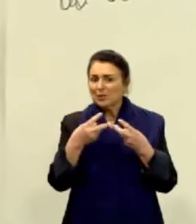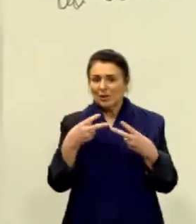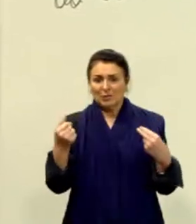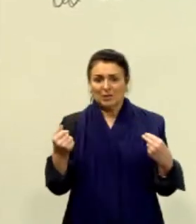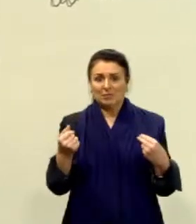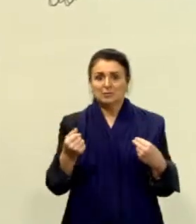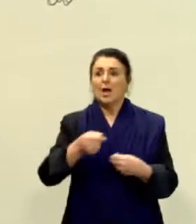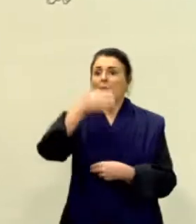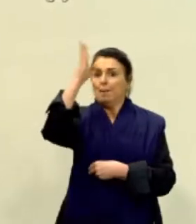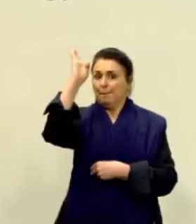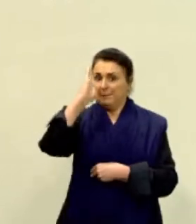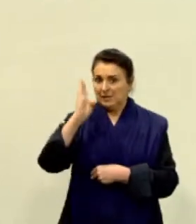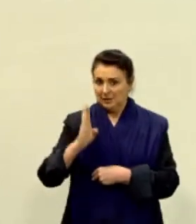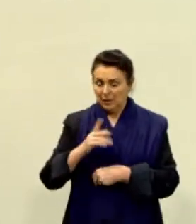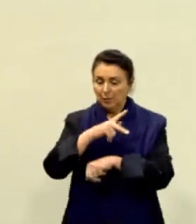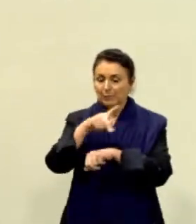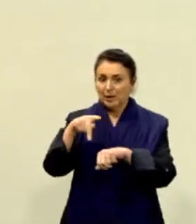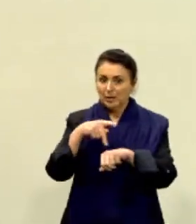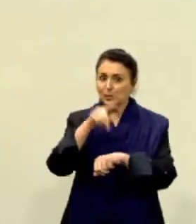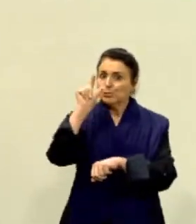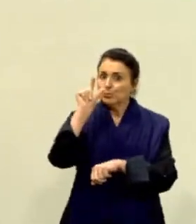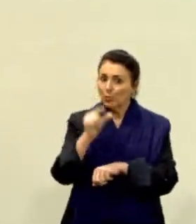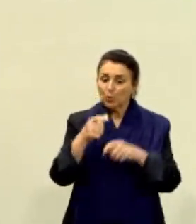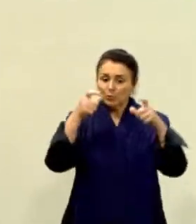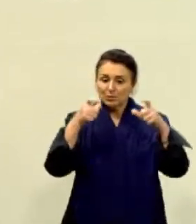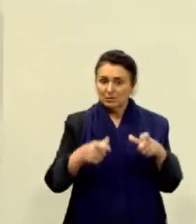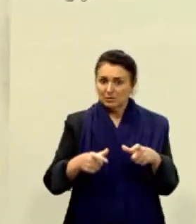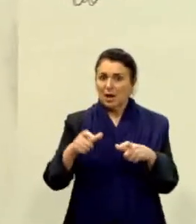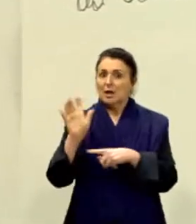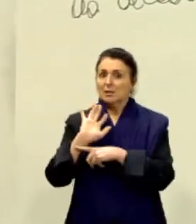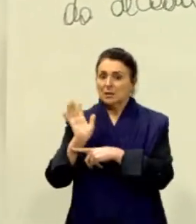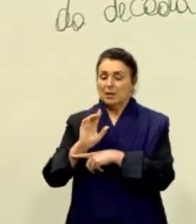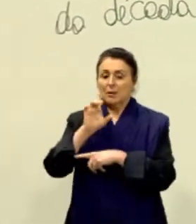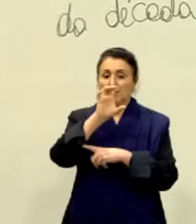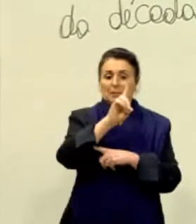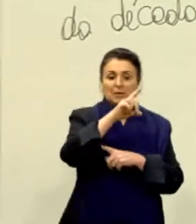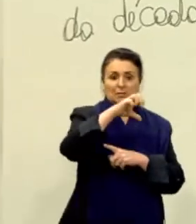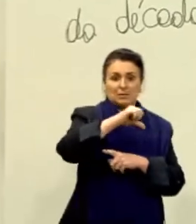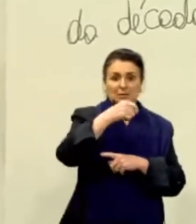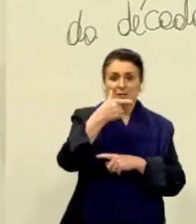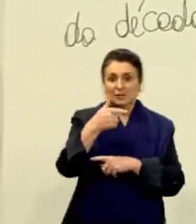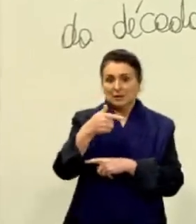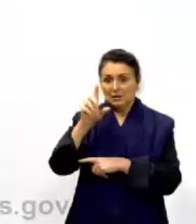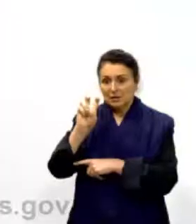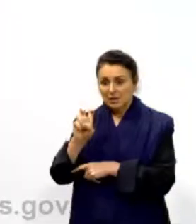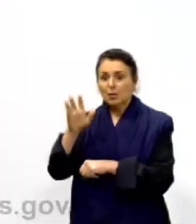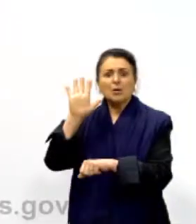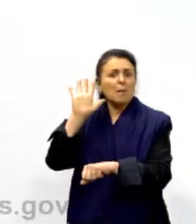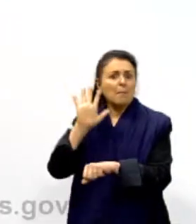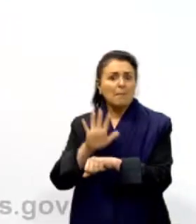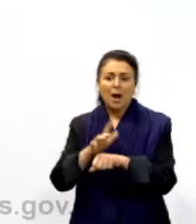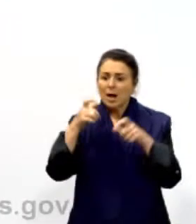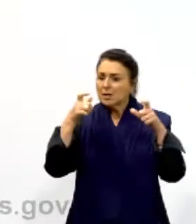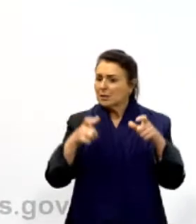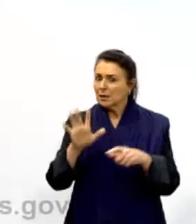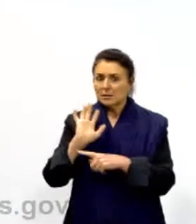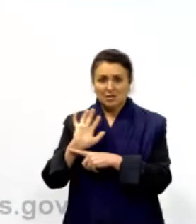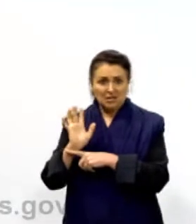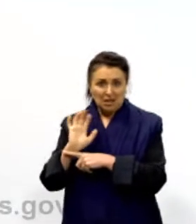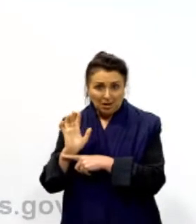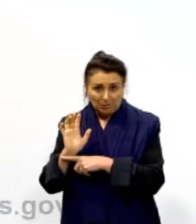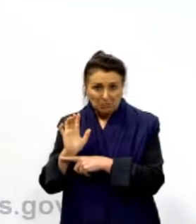Brasil tem poucas salas de cinema, que em 1975 nós tínhamos mais sala por